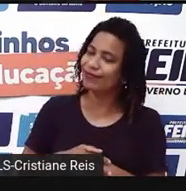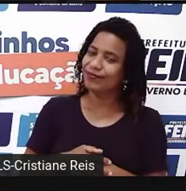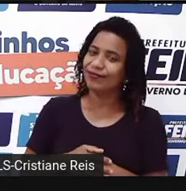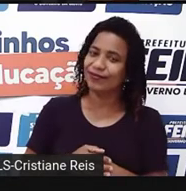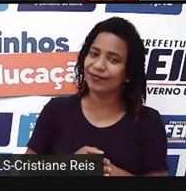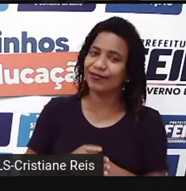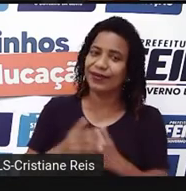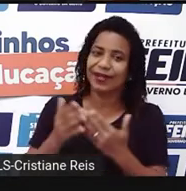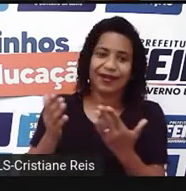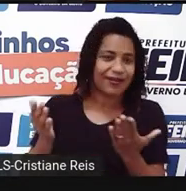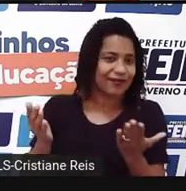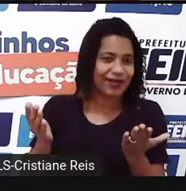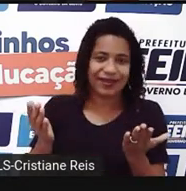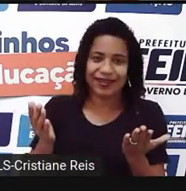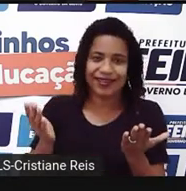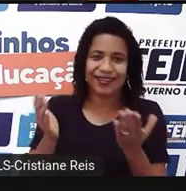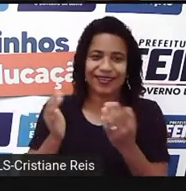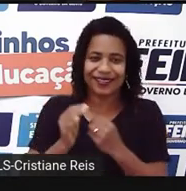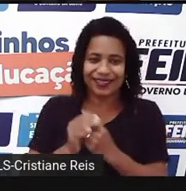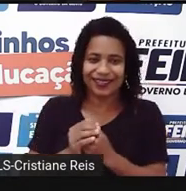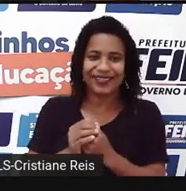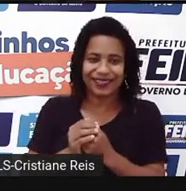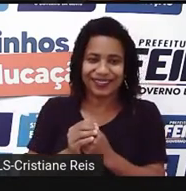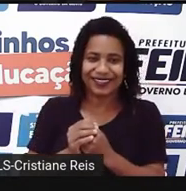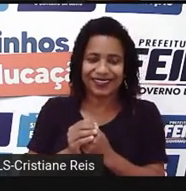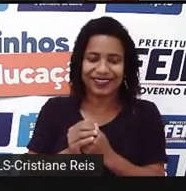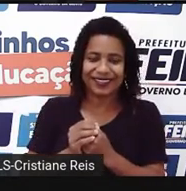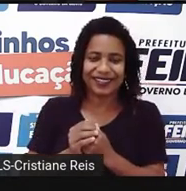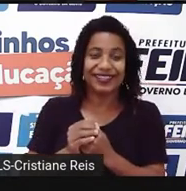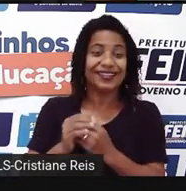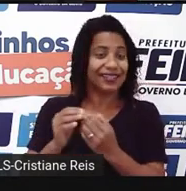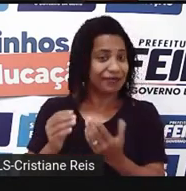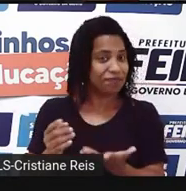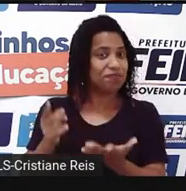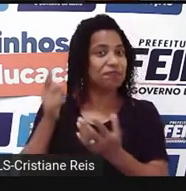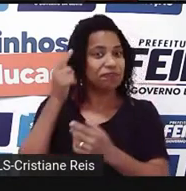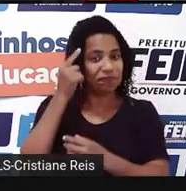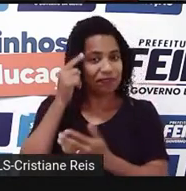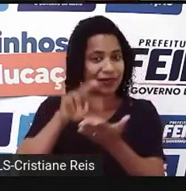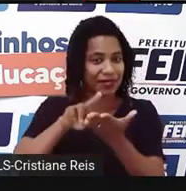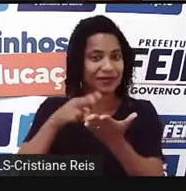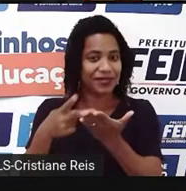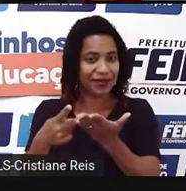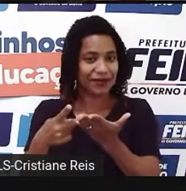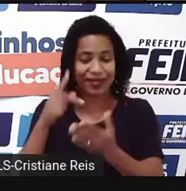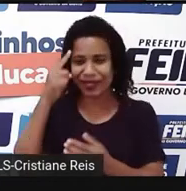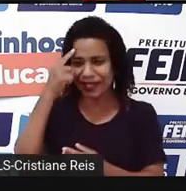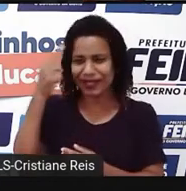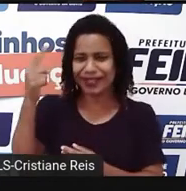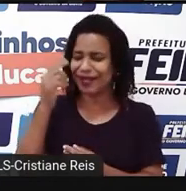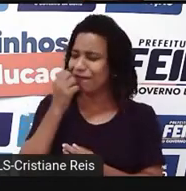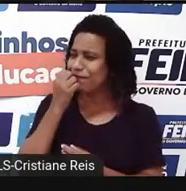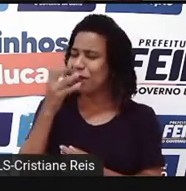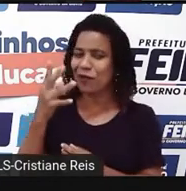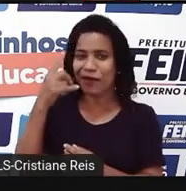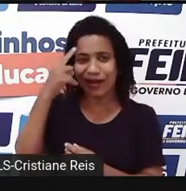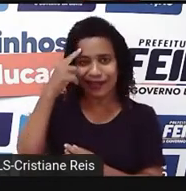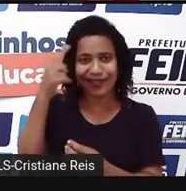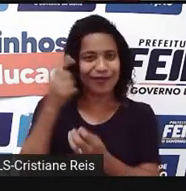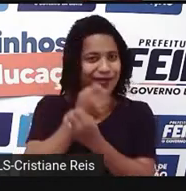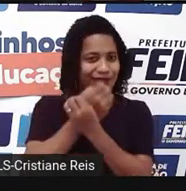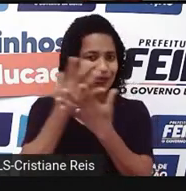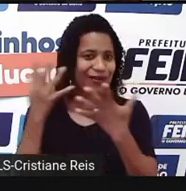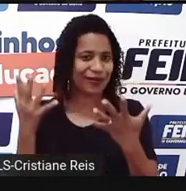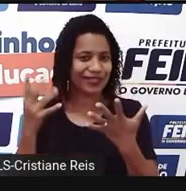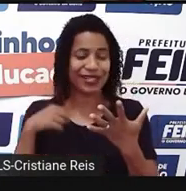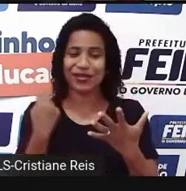idea. We invite lots of people. Que ideia boa, né? Que ideia fantástica. Nós vamos